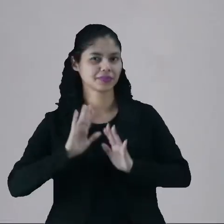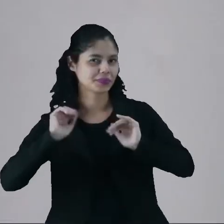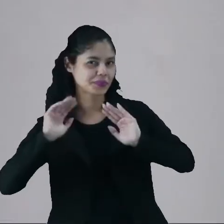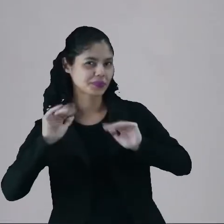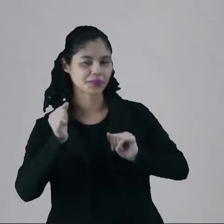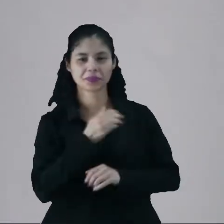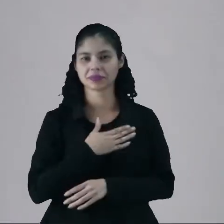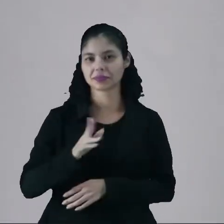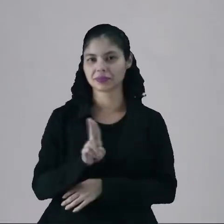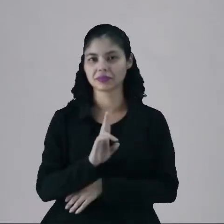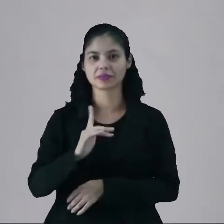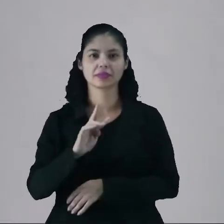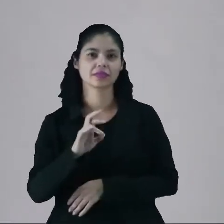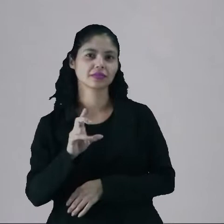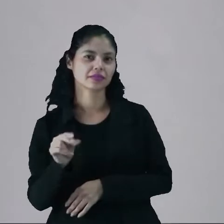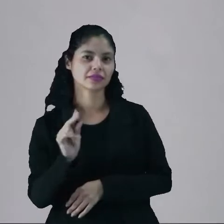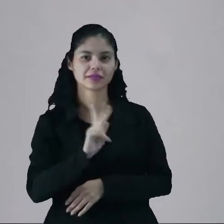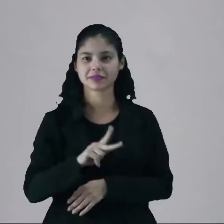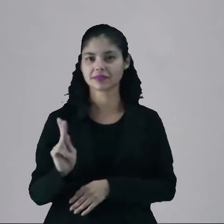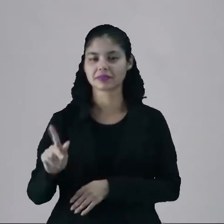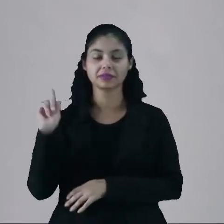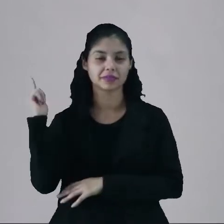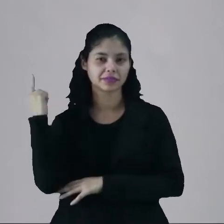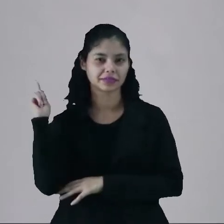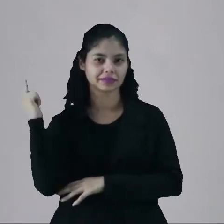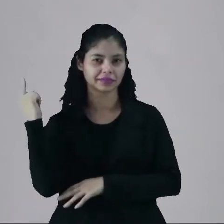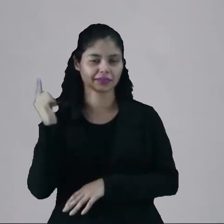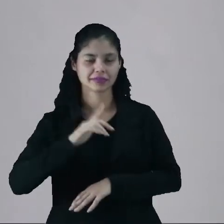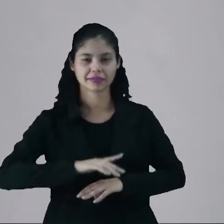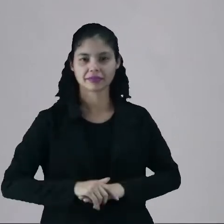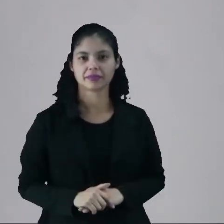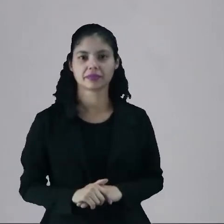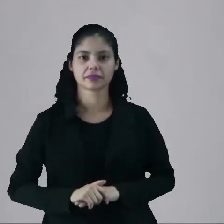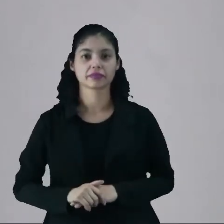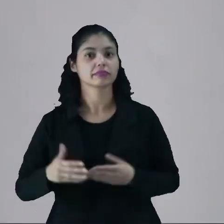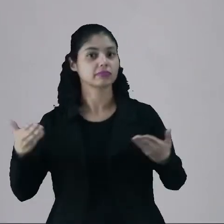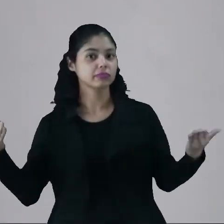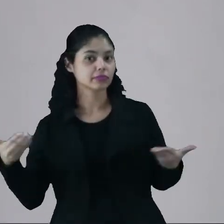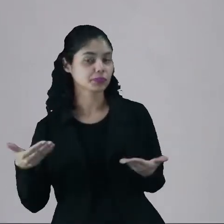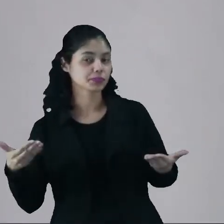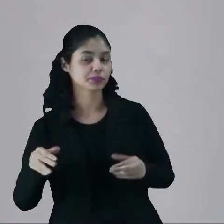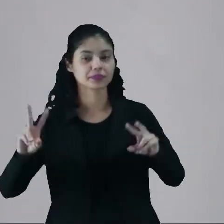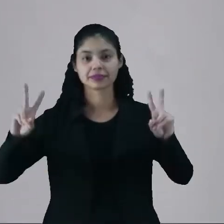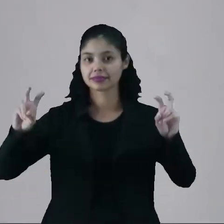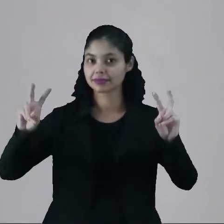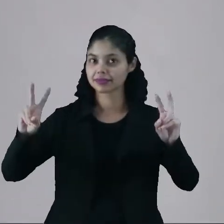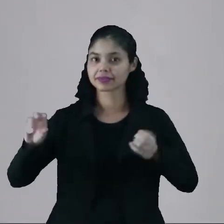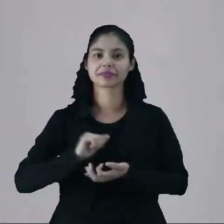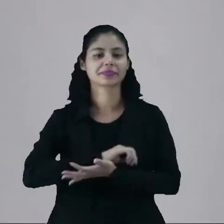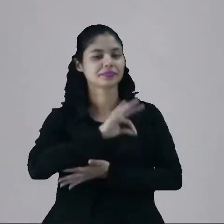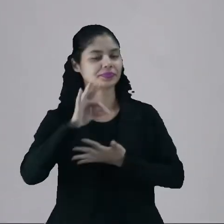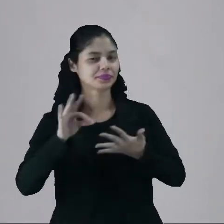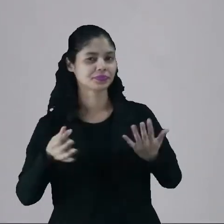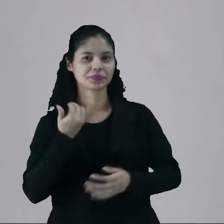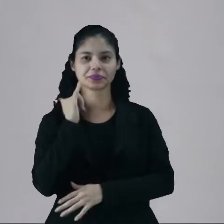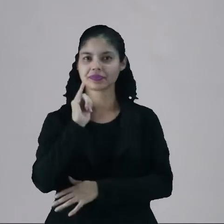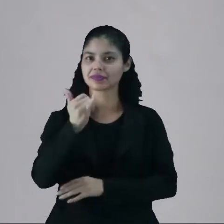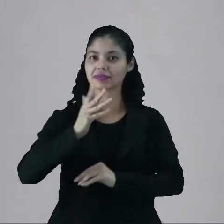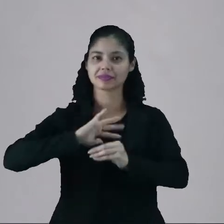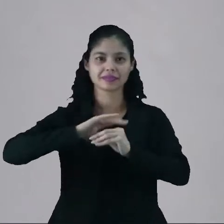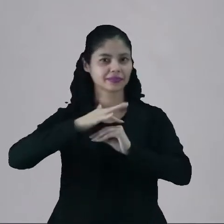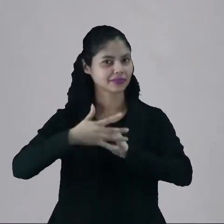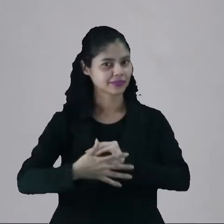Olá, meu nome é Cleilton Amaral, professor de geografia, e o nosso tema de hoje é fontes de